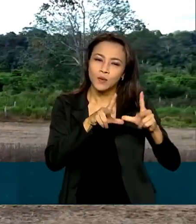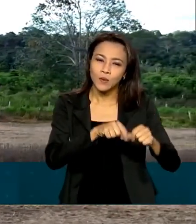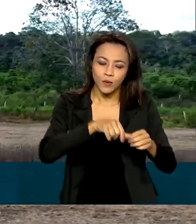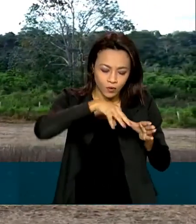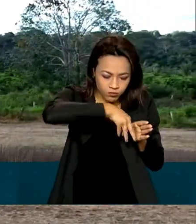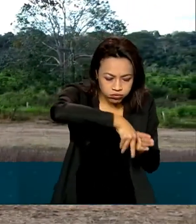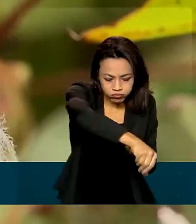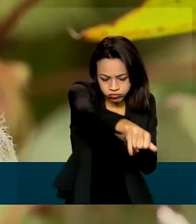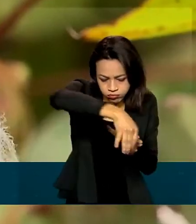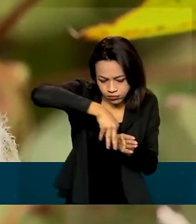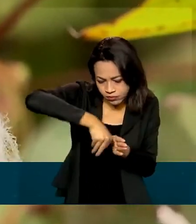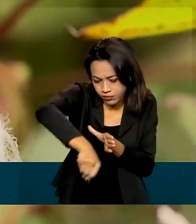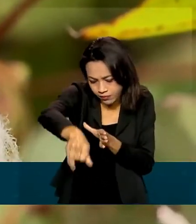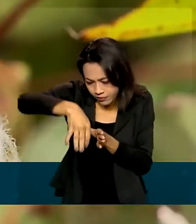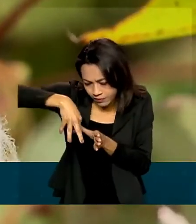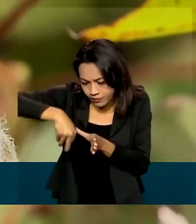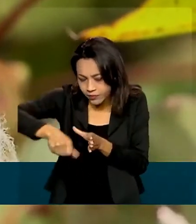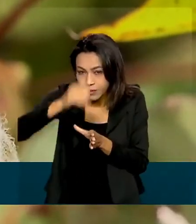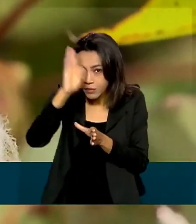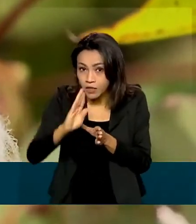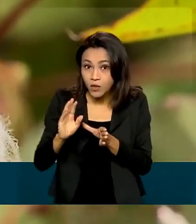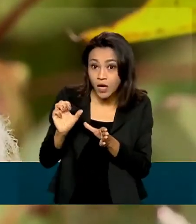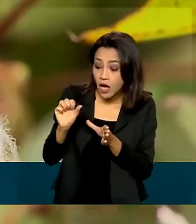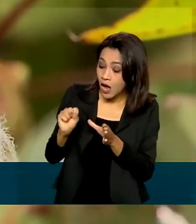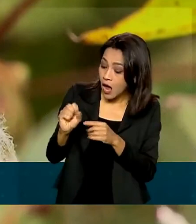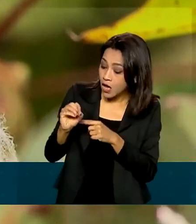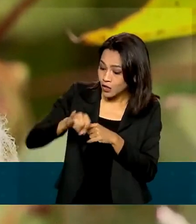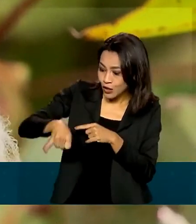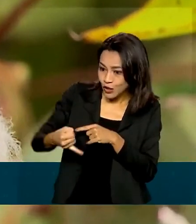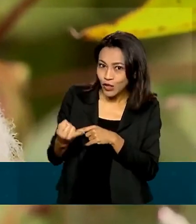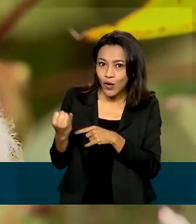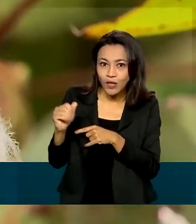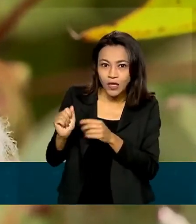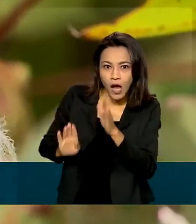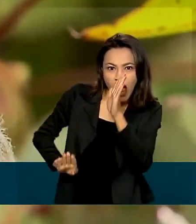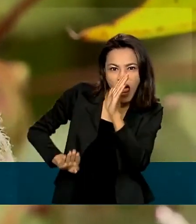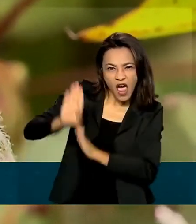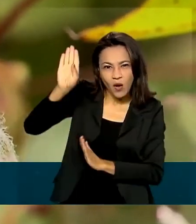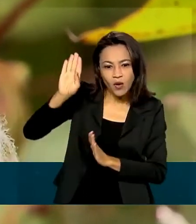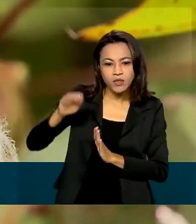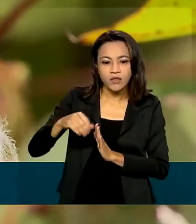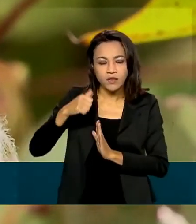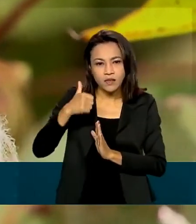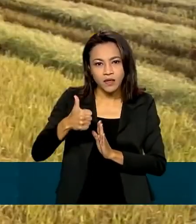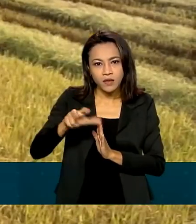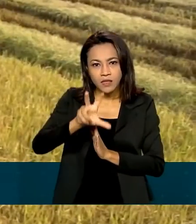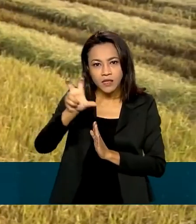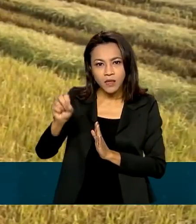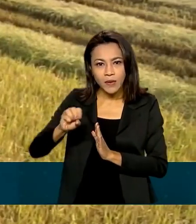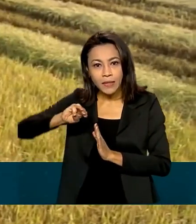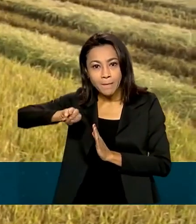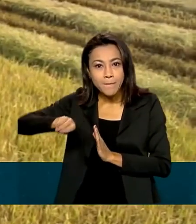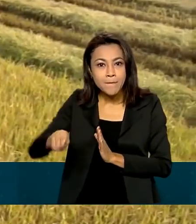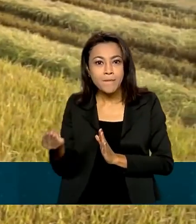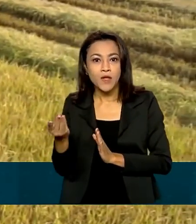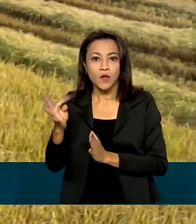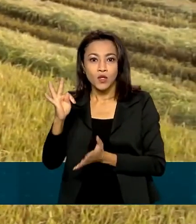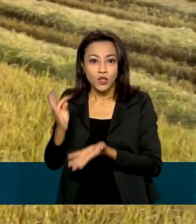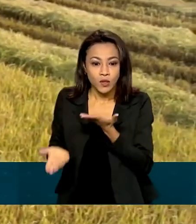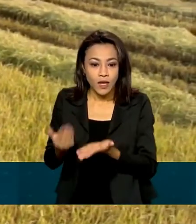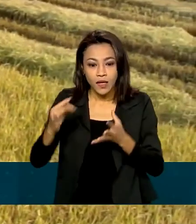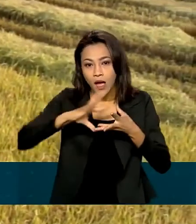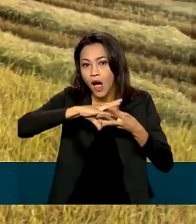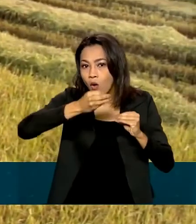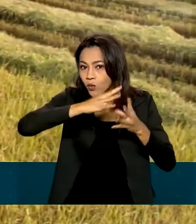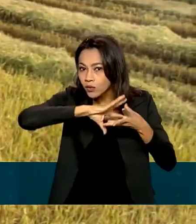de toda a produção brasileira. Sua soja deve ter um número recorde de 150 milhões de toneladas. No caso do algodão,